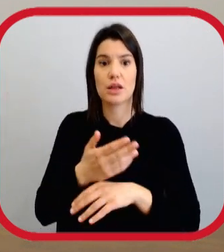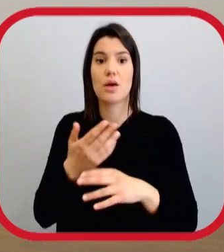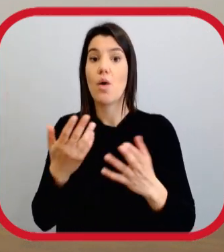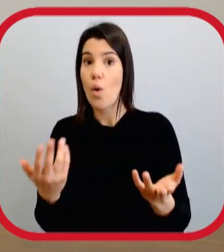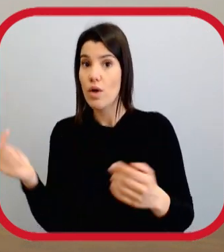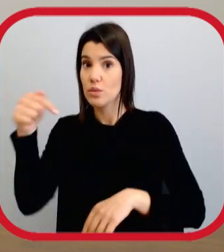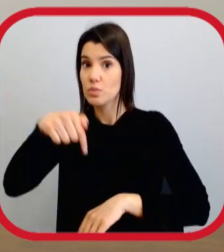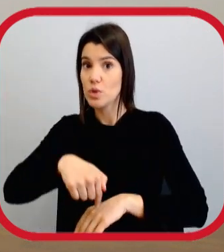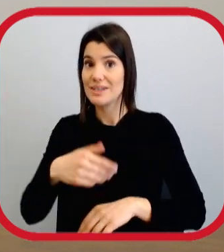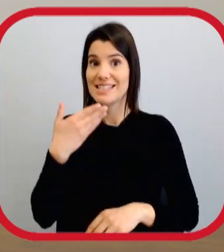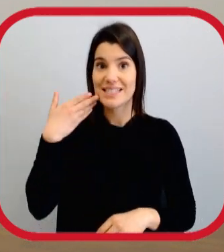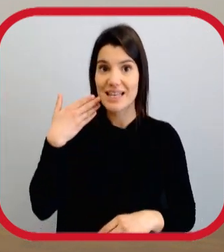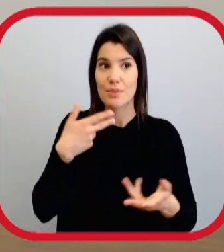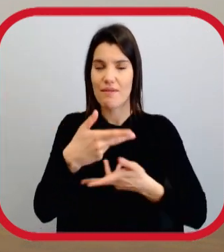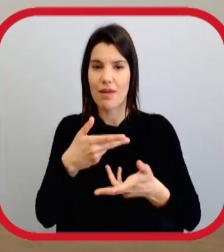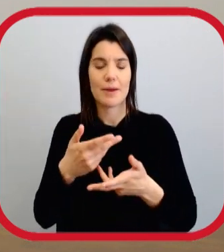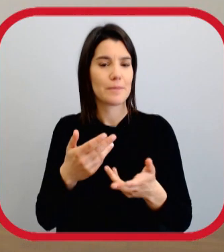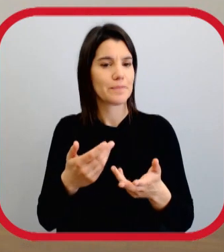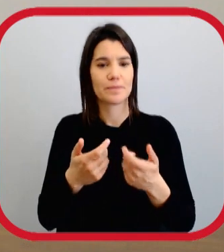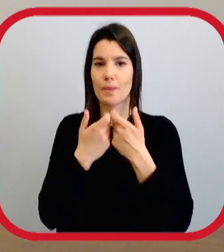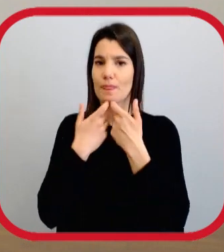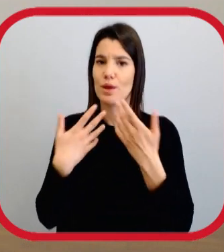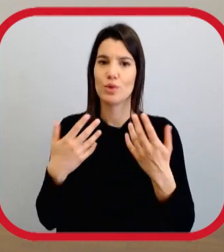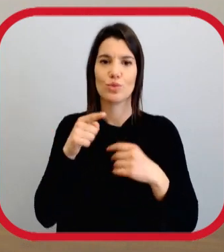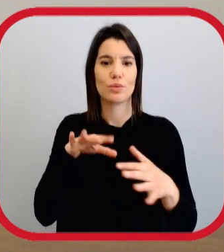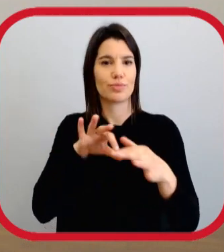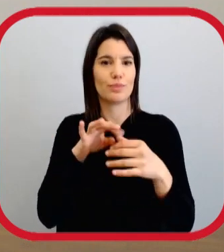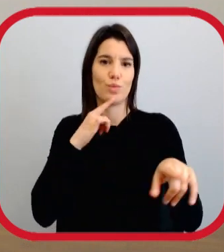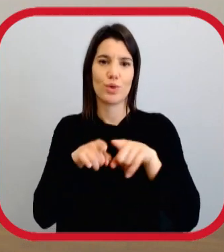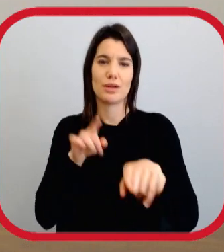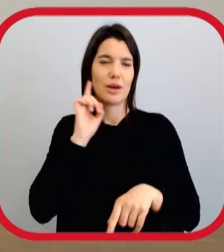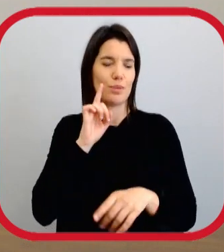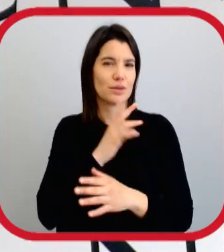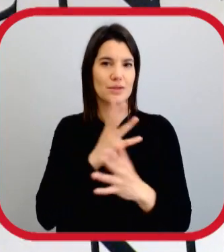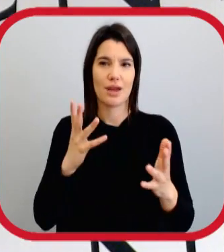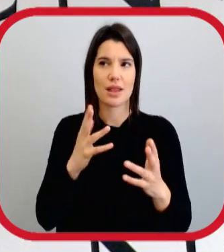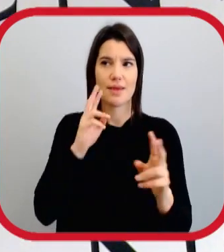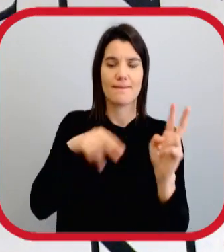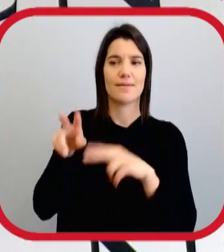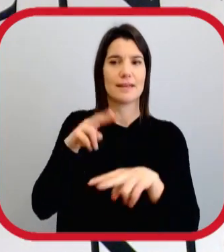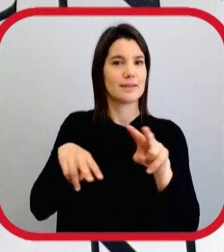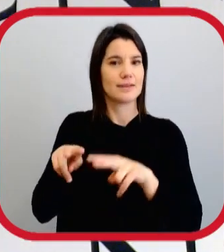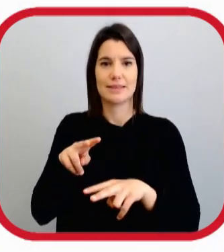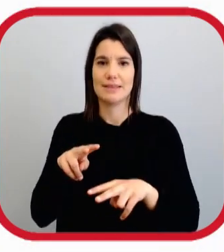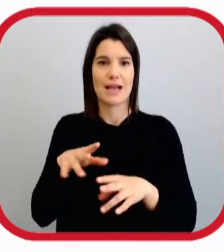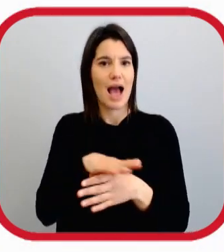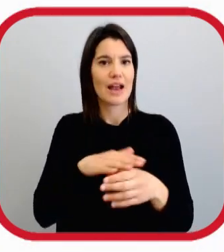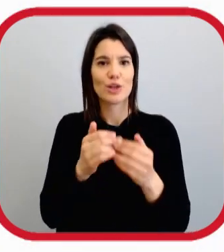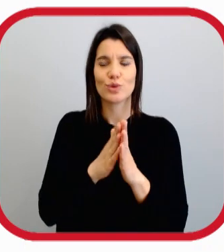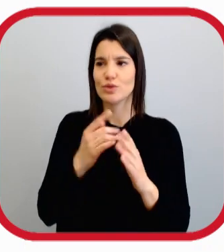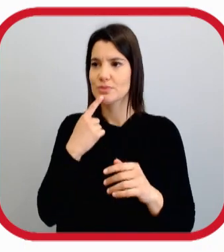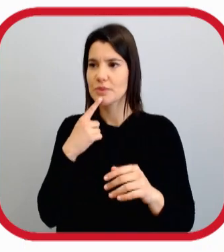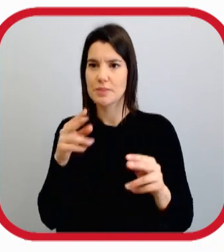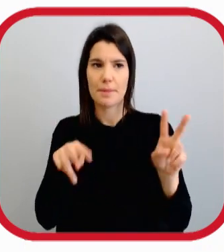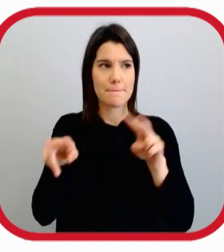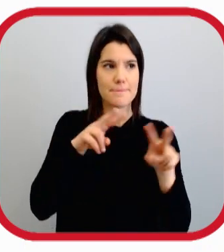Chegou tarde ao evento para ser vista? Chegou cedo para falar? Ou seja, tudo isto, no ponto de vista da política, é simbólica, é interpretado, é um